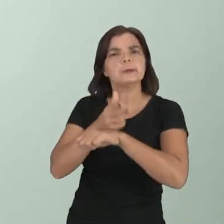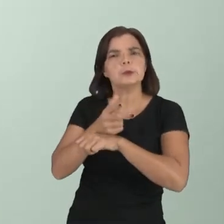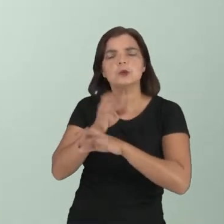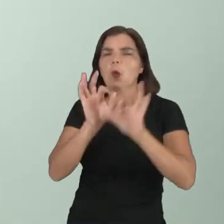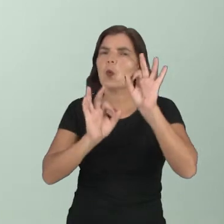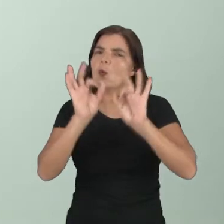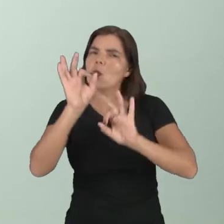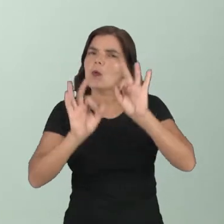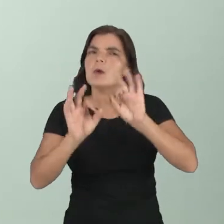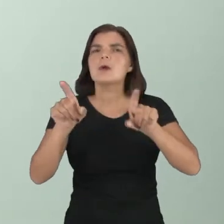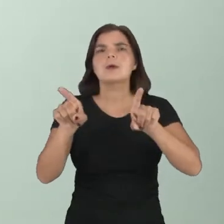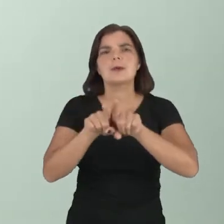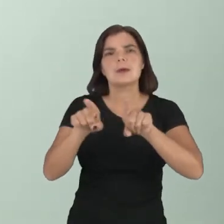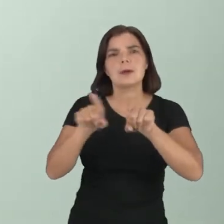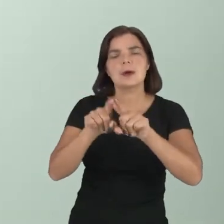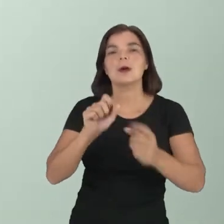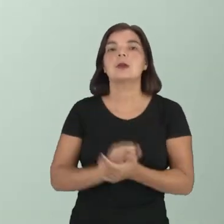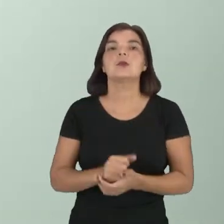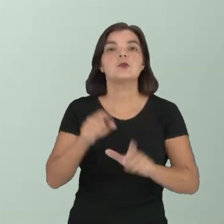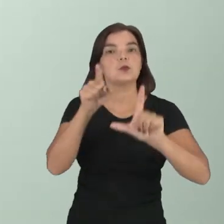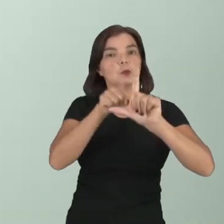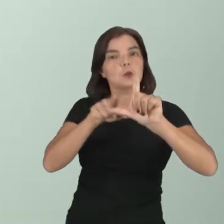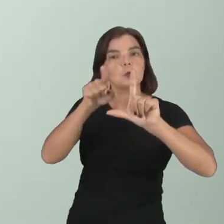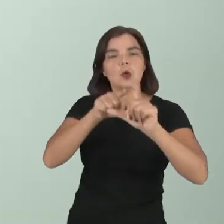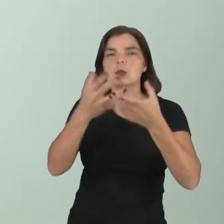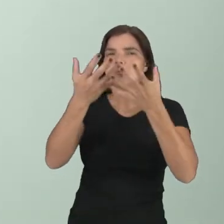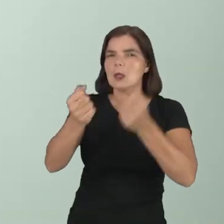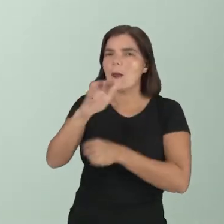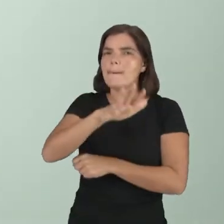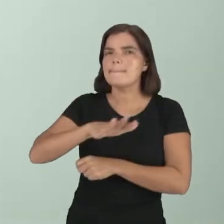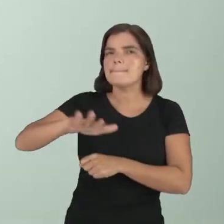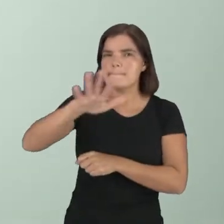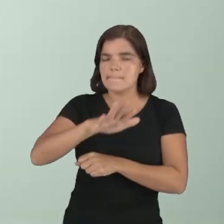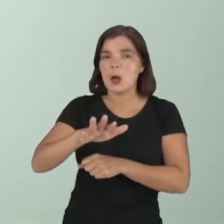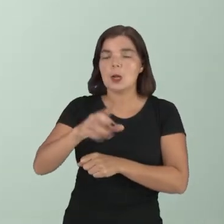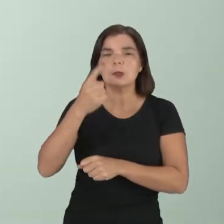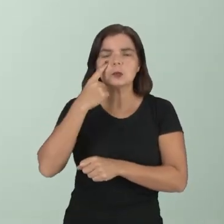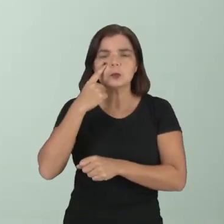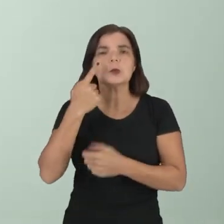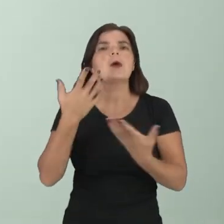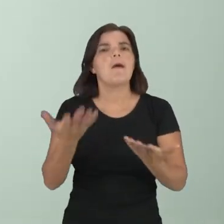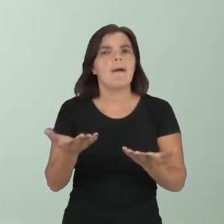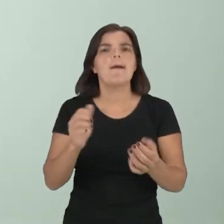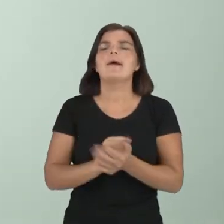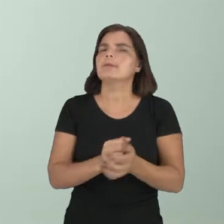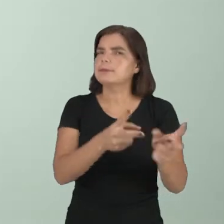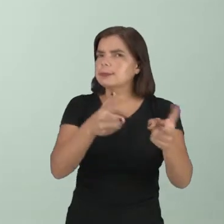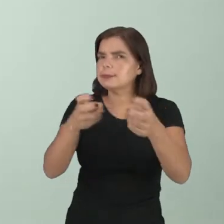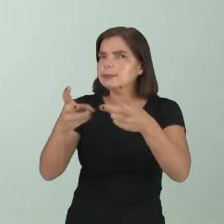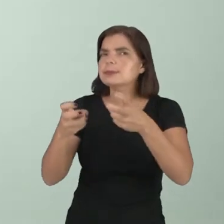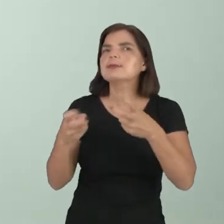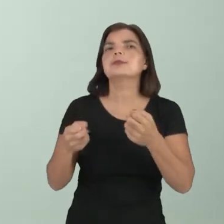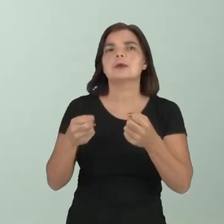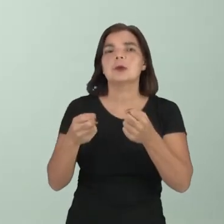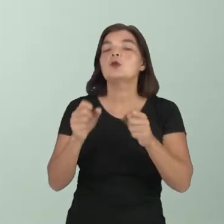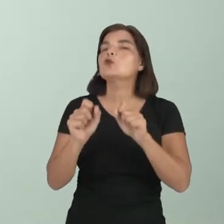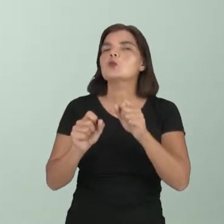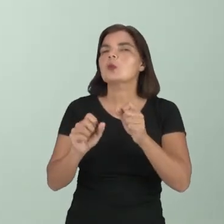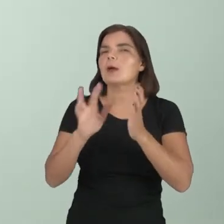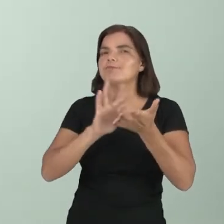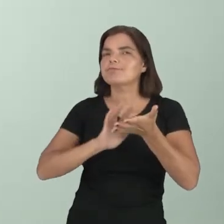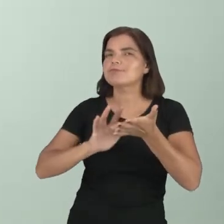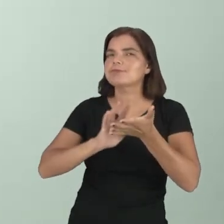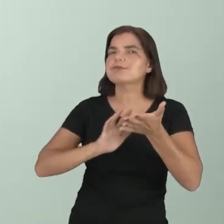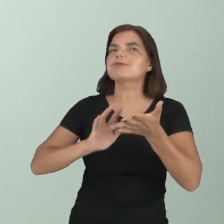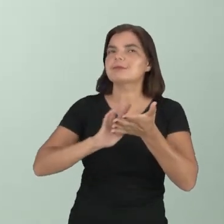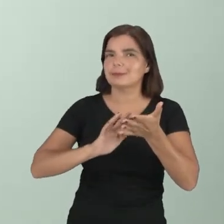edição, pelo fato de os GIFs serem aceitos pela maioria dos programas de edição, eles são muito explorados na cultura digital,